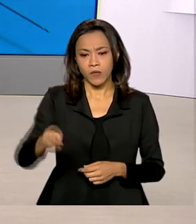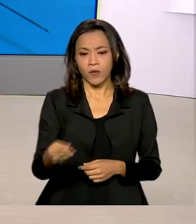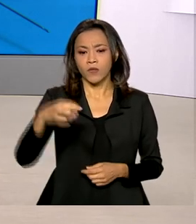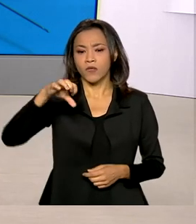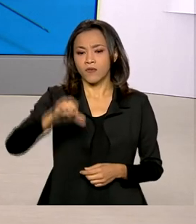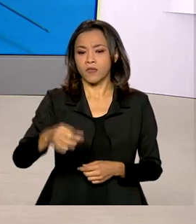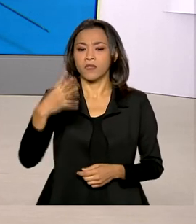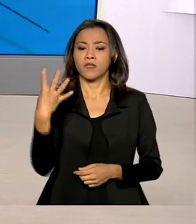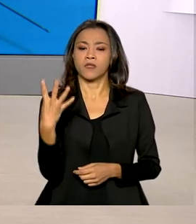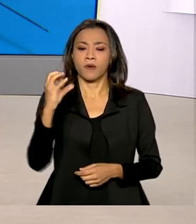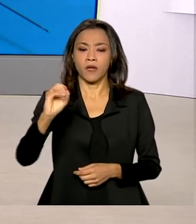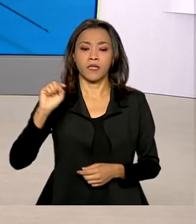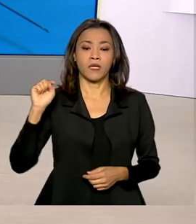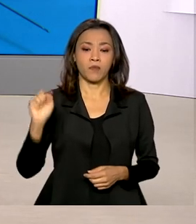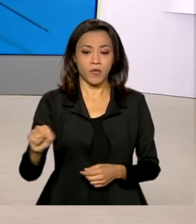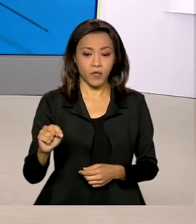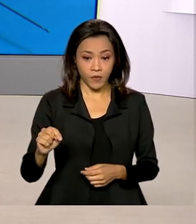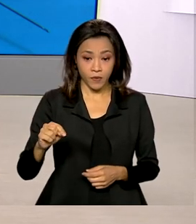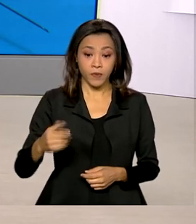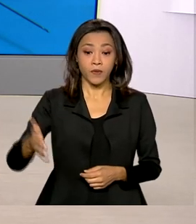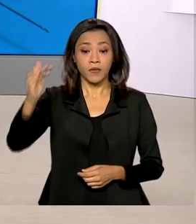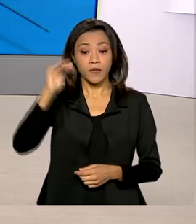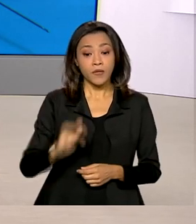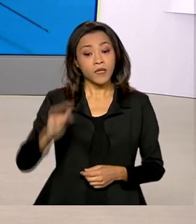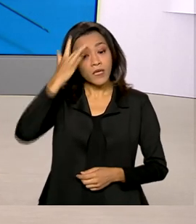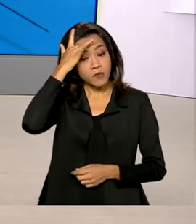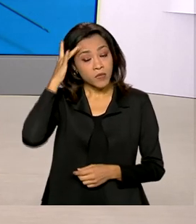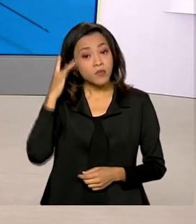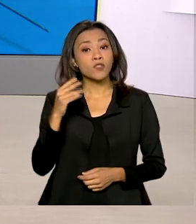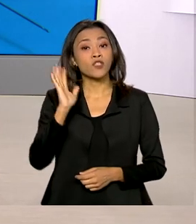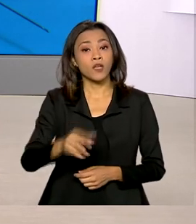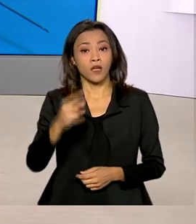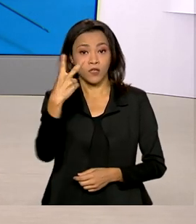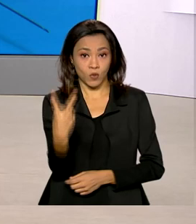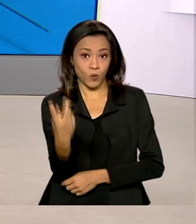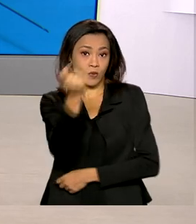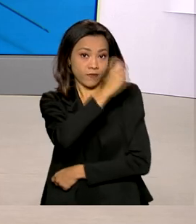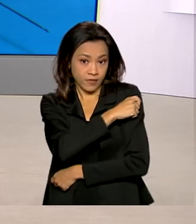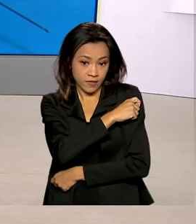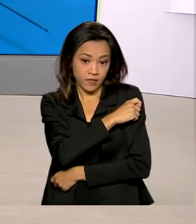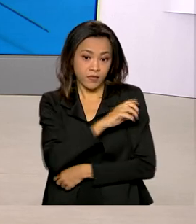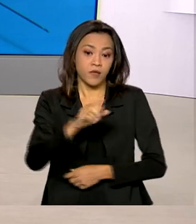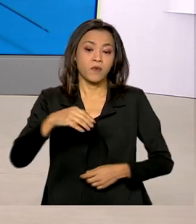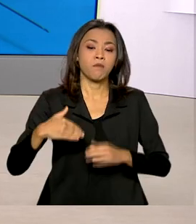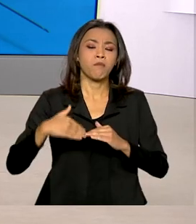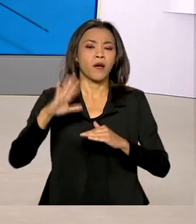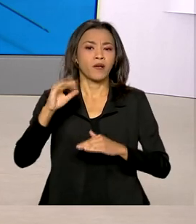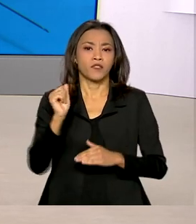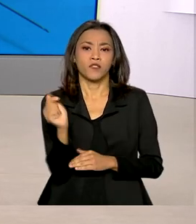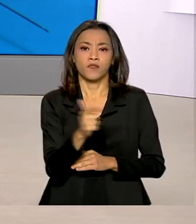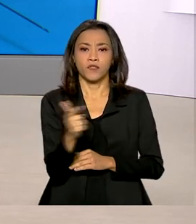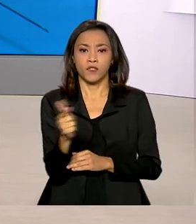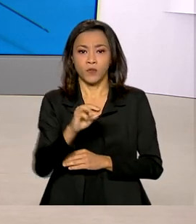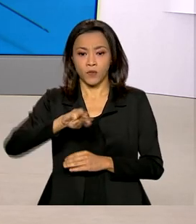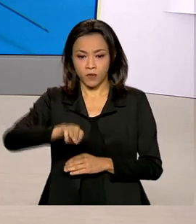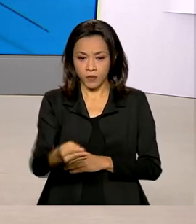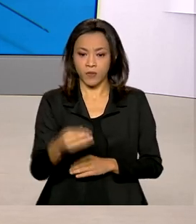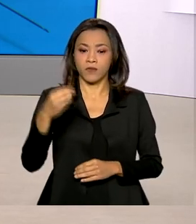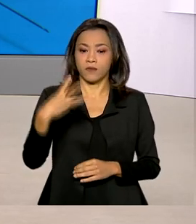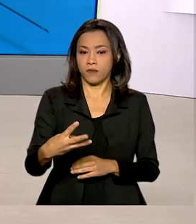940 mil e as pessoas que tomaram as duas doses da vacina passa de 22 milhões 304